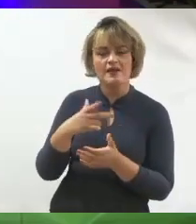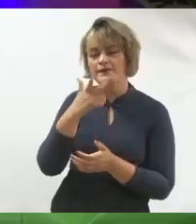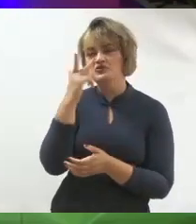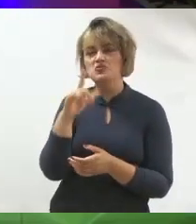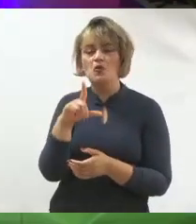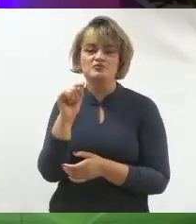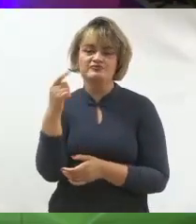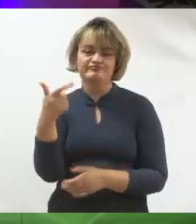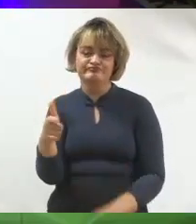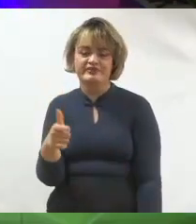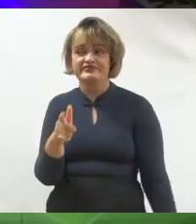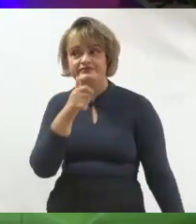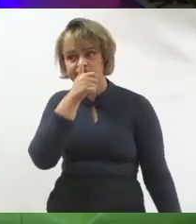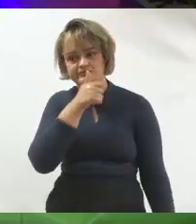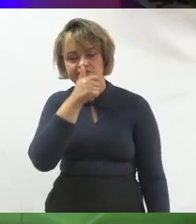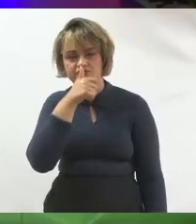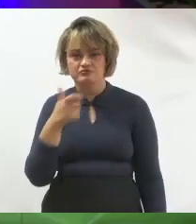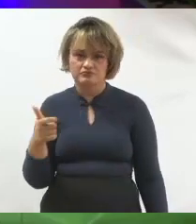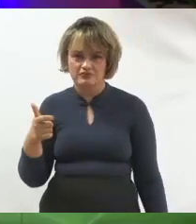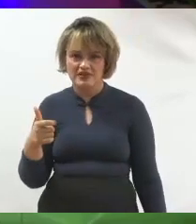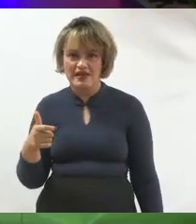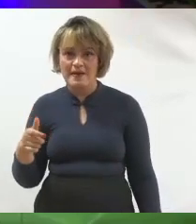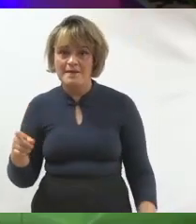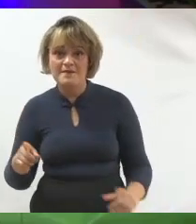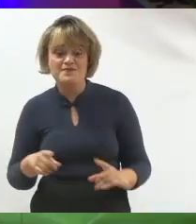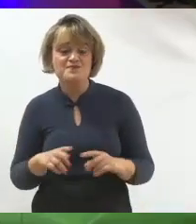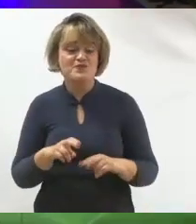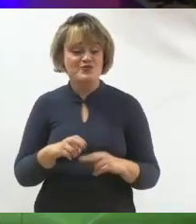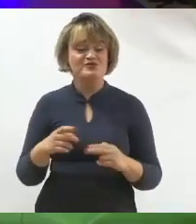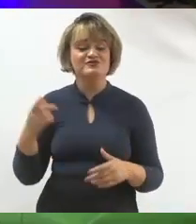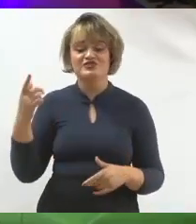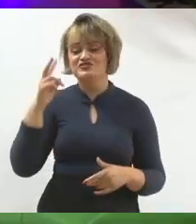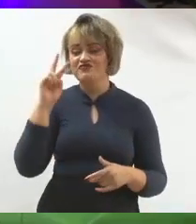opção. Então, por isso que quando a gente ouve falar